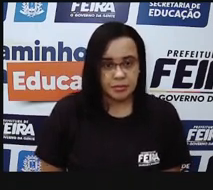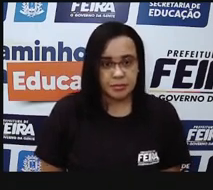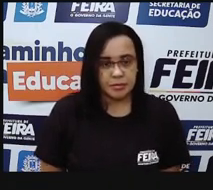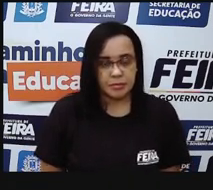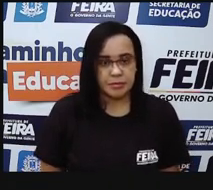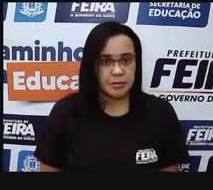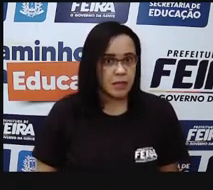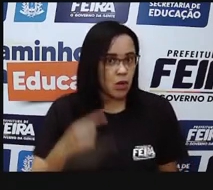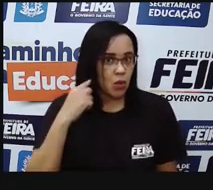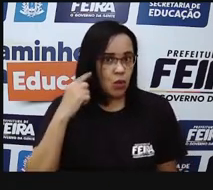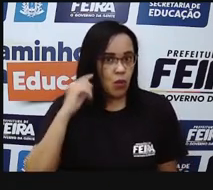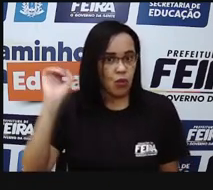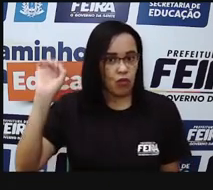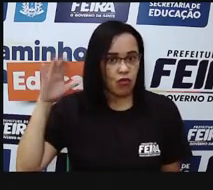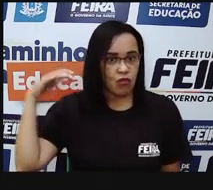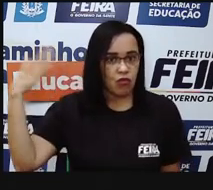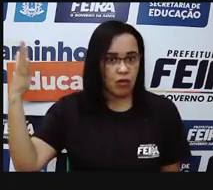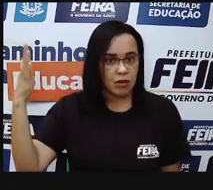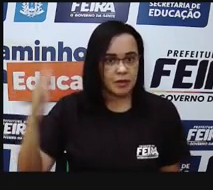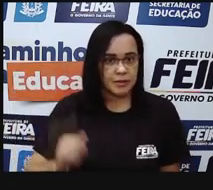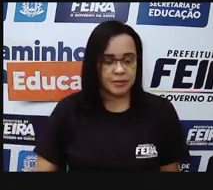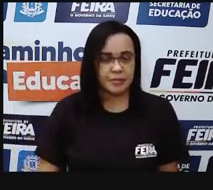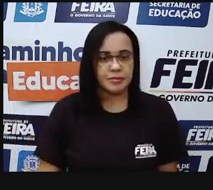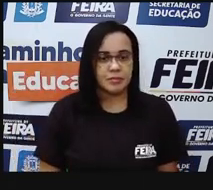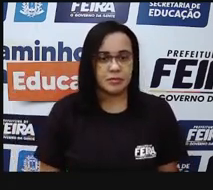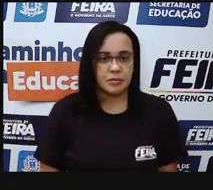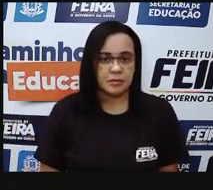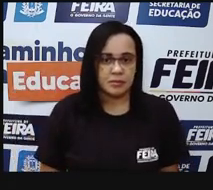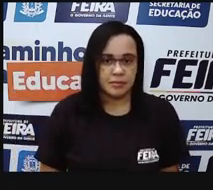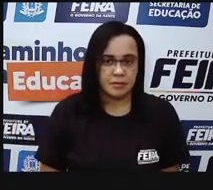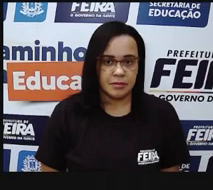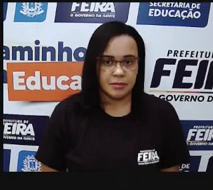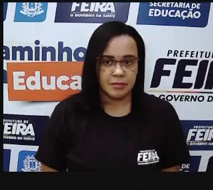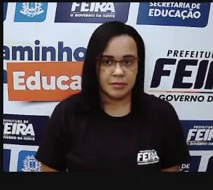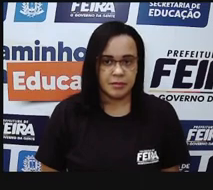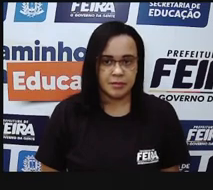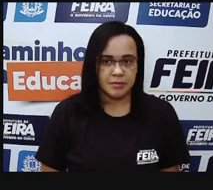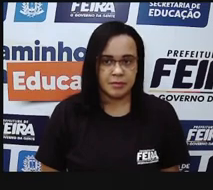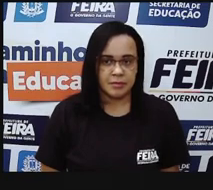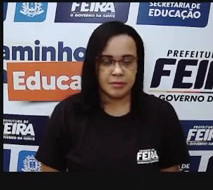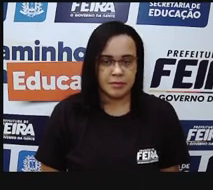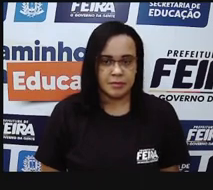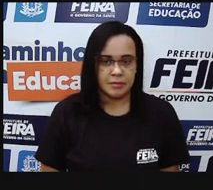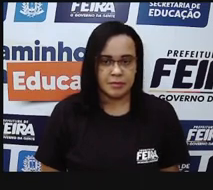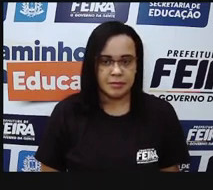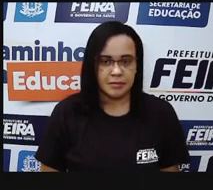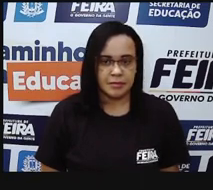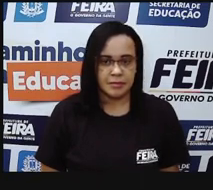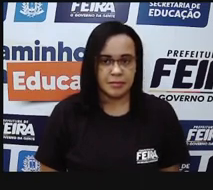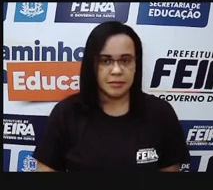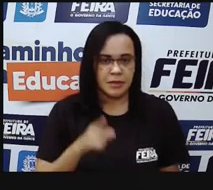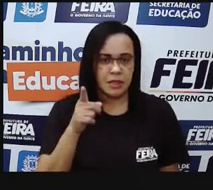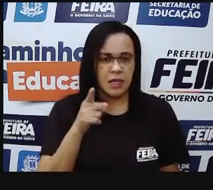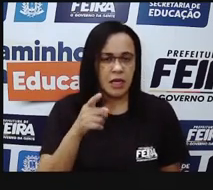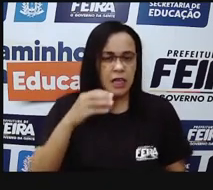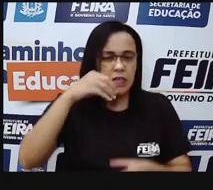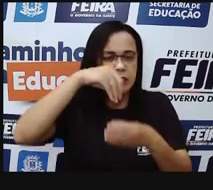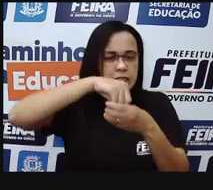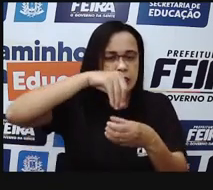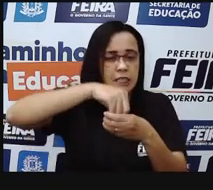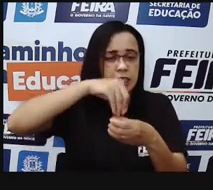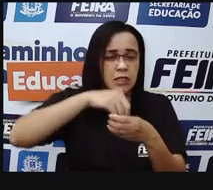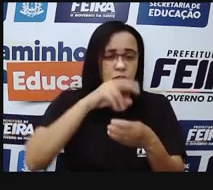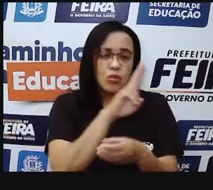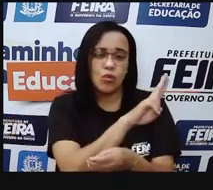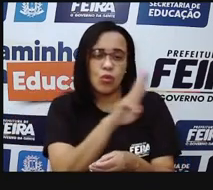externo. E aí, a gente tem uma membraninha no nosso ouvido médio chamada tífana. E aí, quando